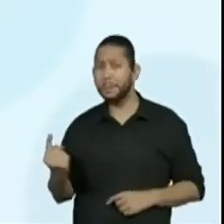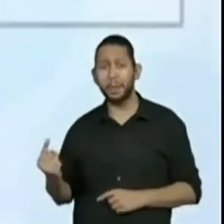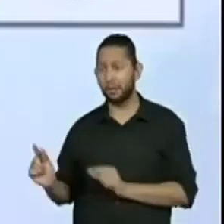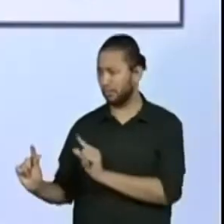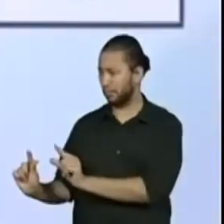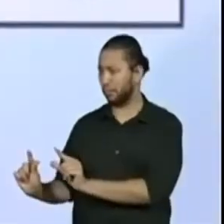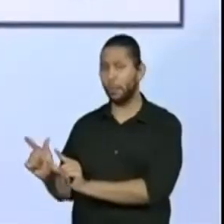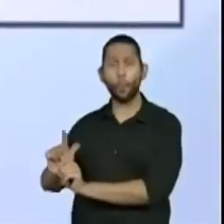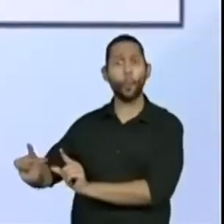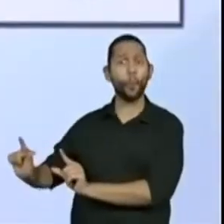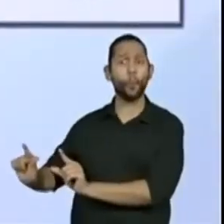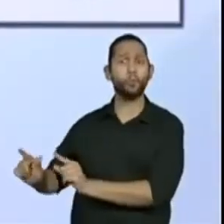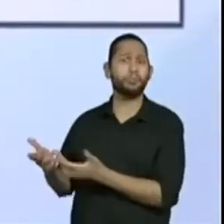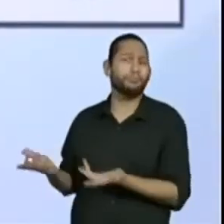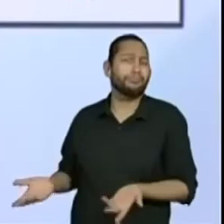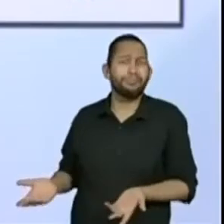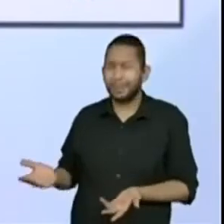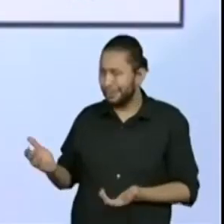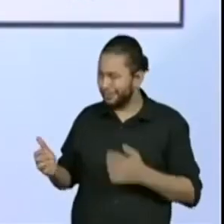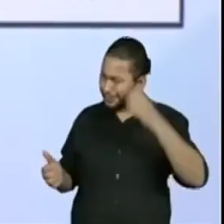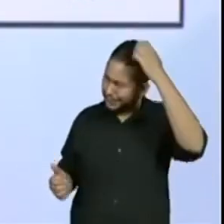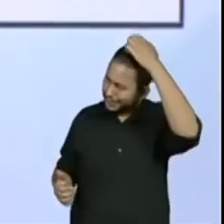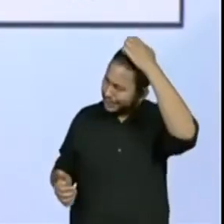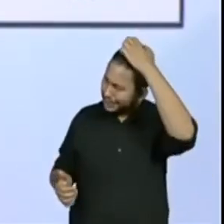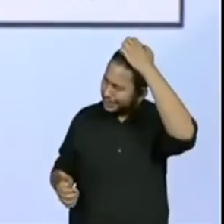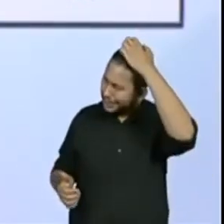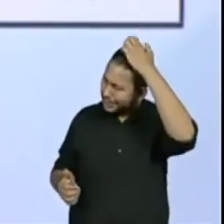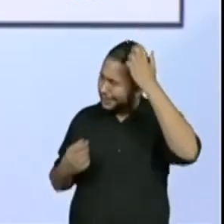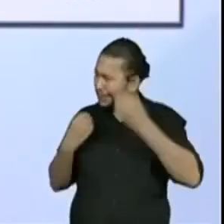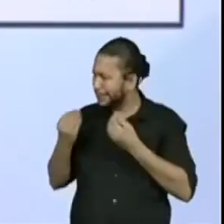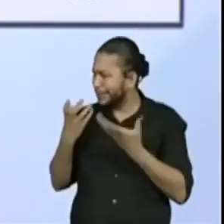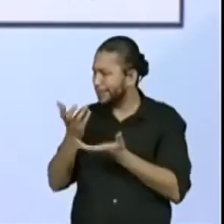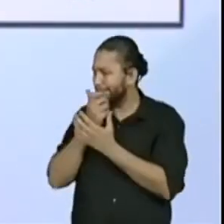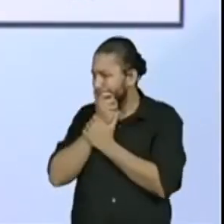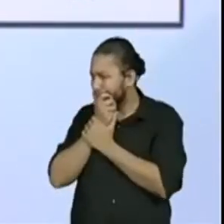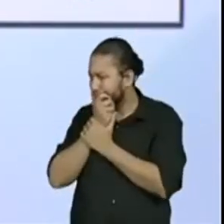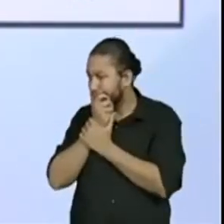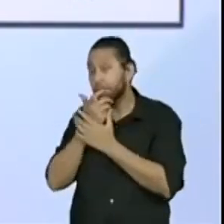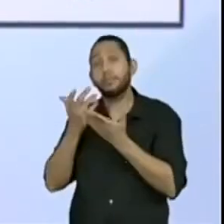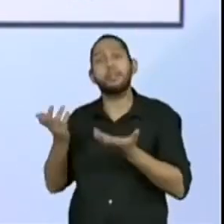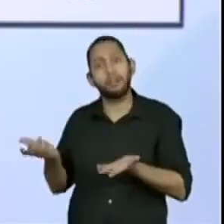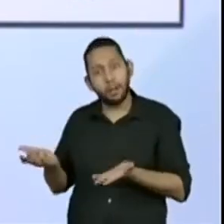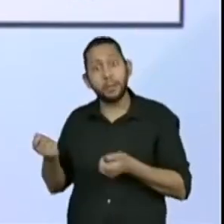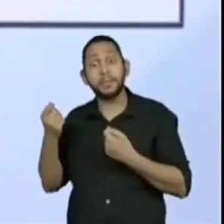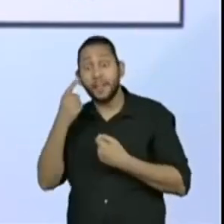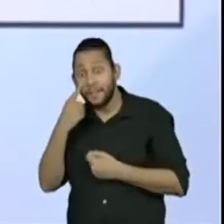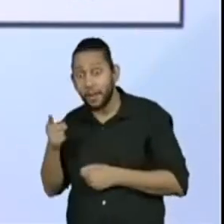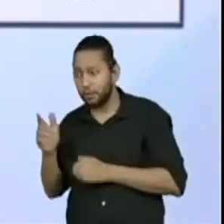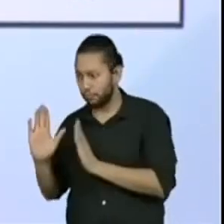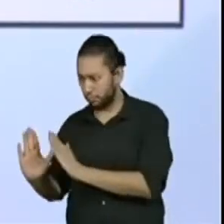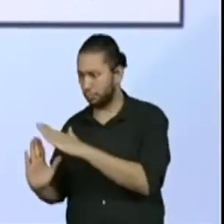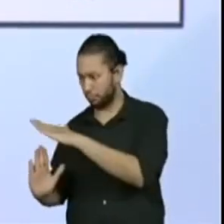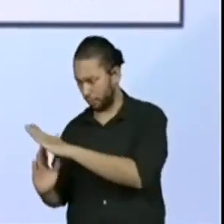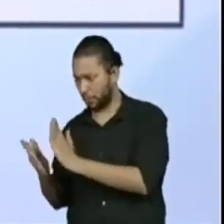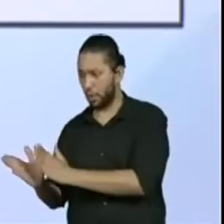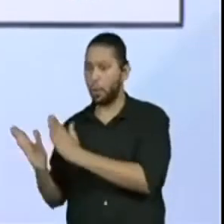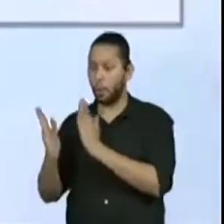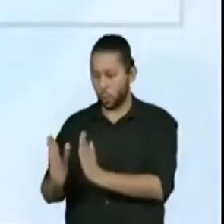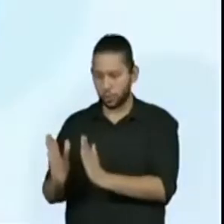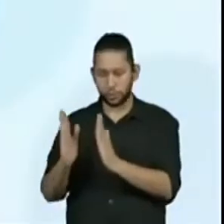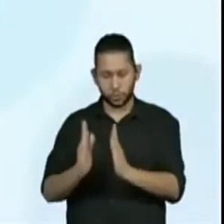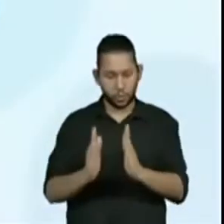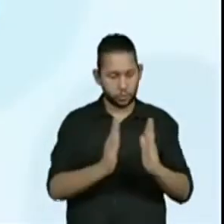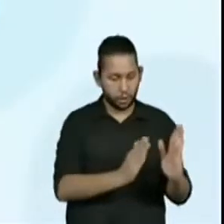Então, como é que eu vou completar uma coisa que eu não entendi a sua regularidade primeiro? Então, eu tenho que primeiro entender a regularidade, aí eu